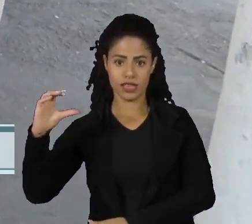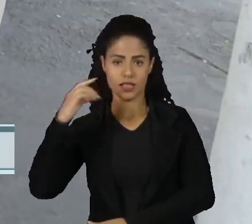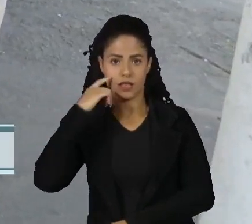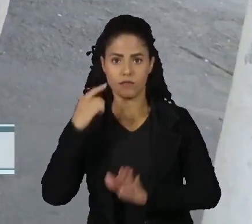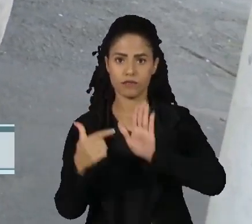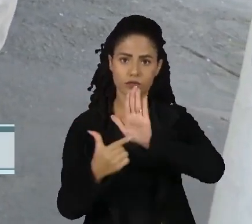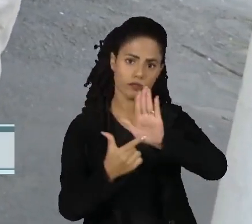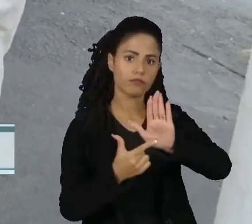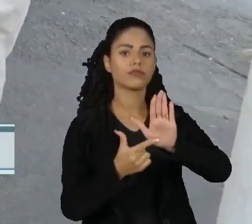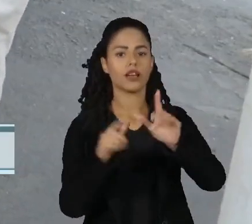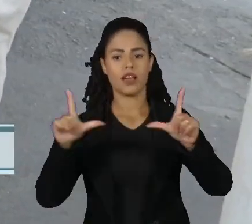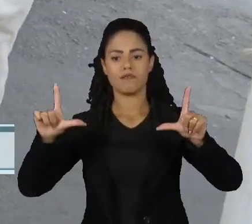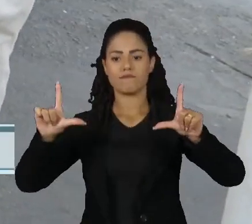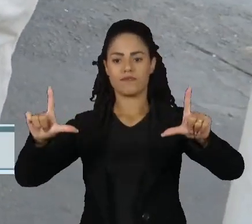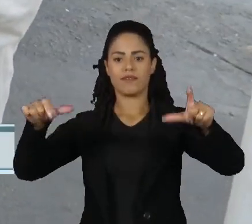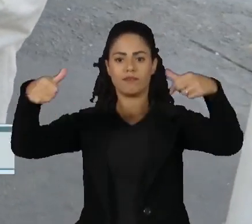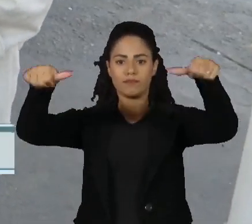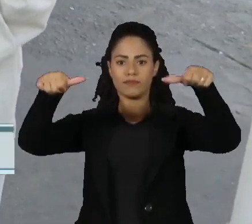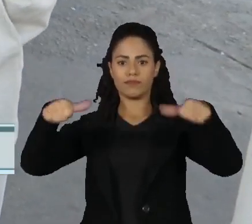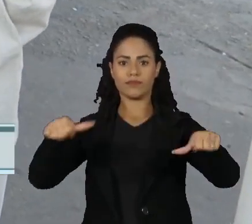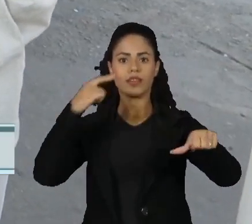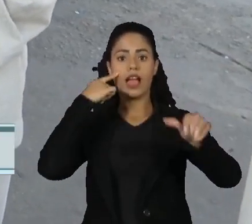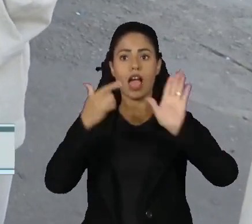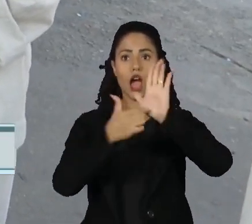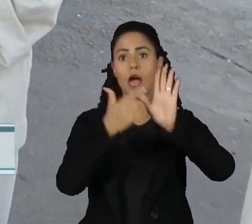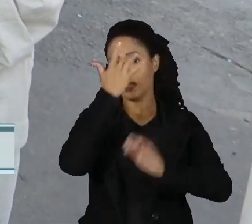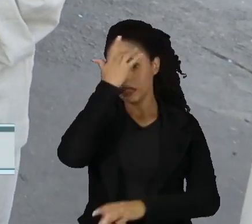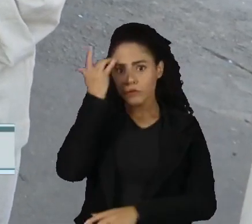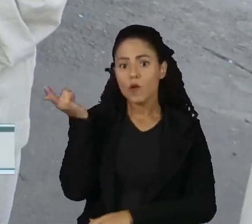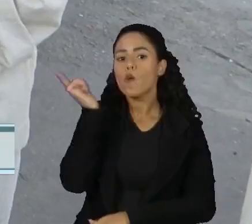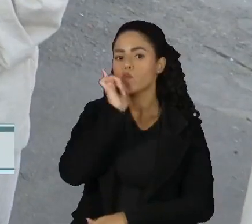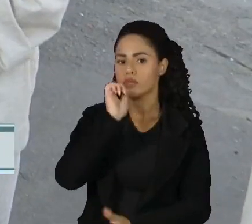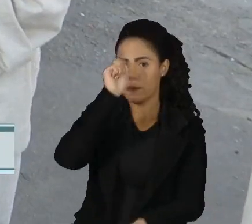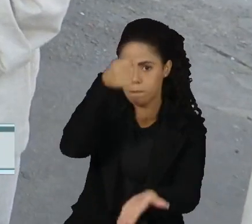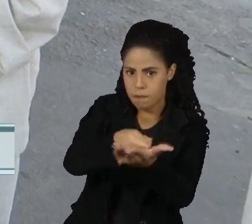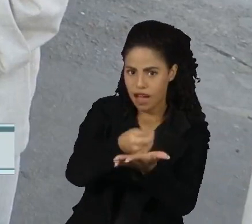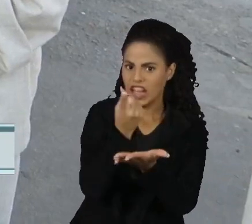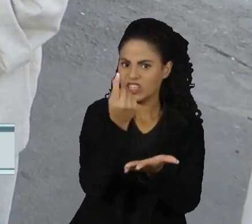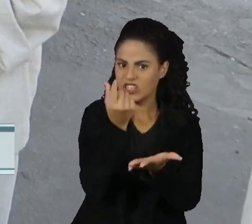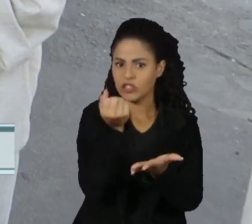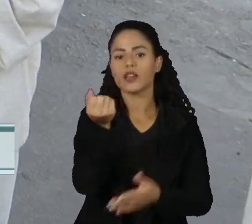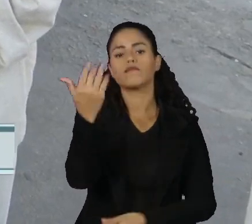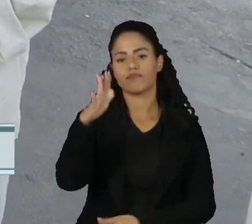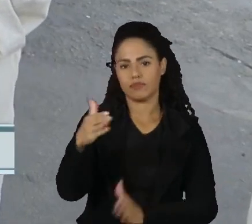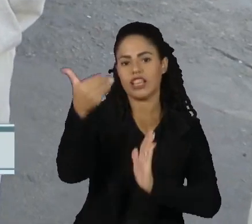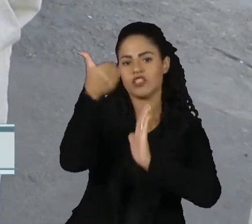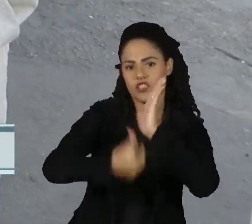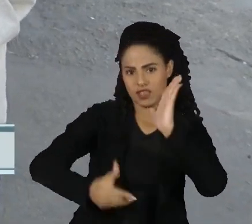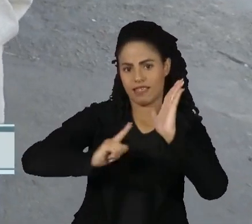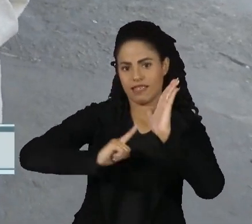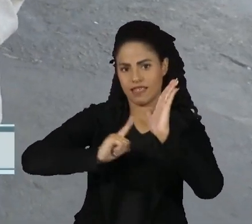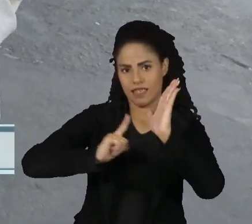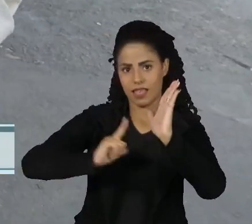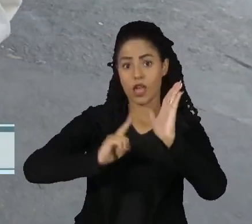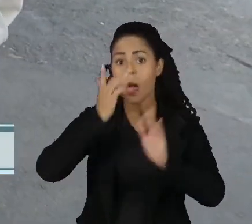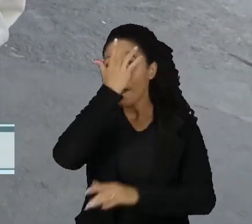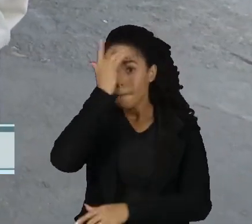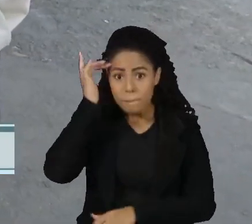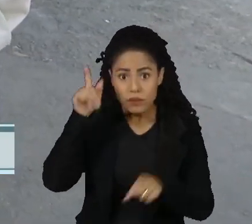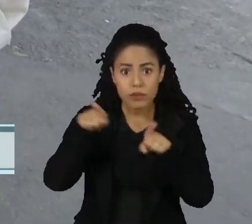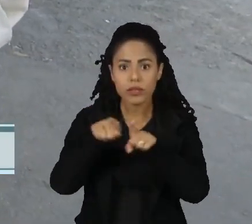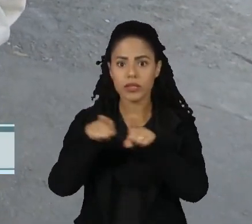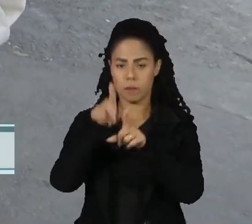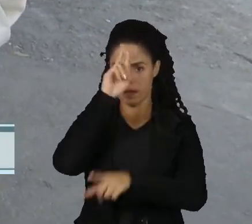Com o cartão fica um pouquinho mais caro, mas quem conseguir pagar em dinheiro, paga bem menos do que R 100. E o dono do